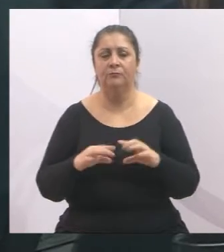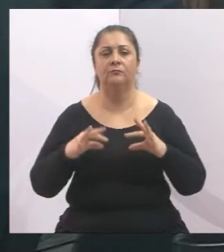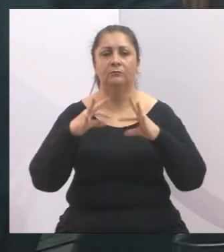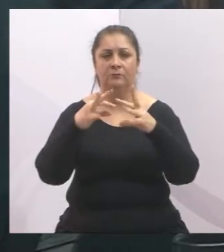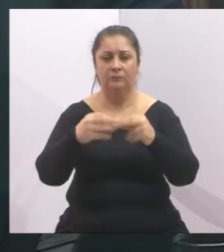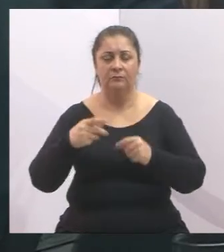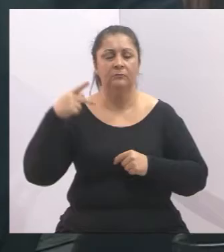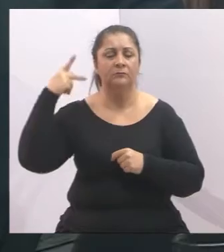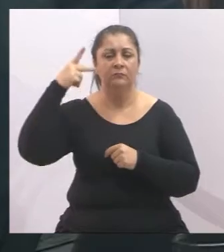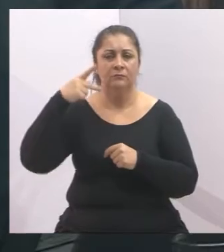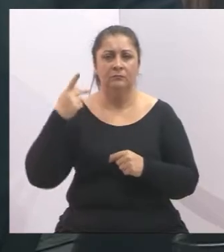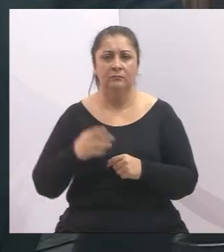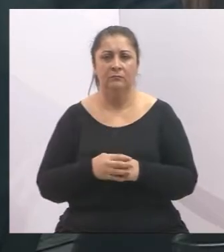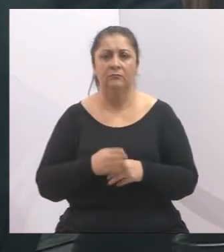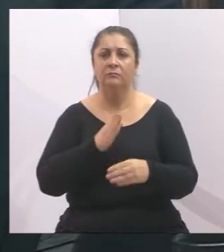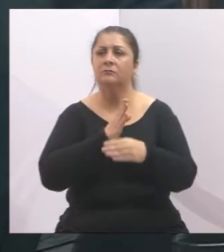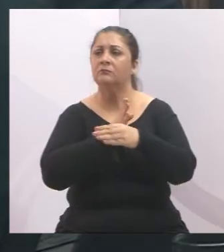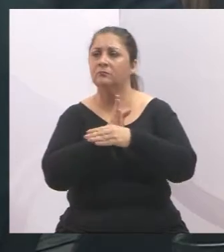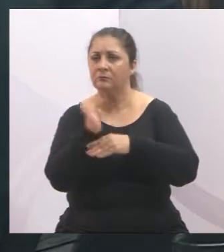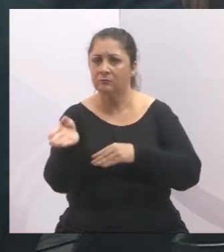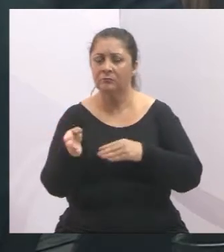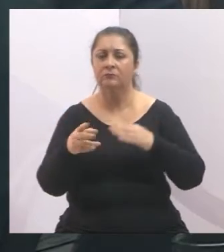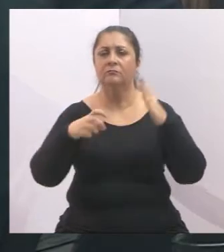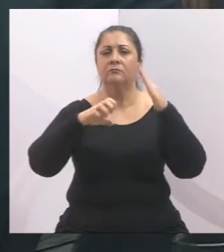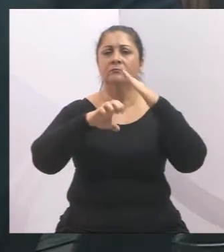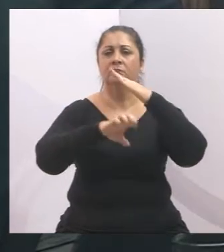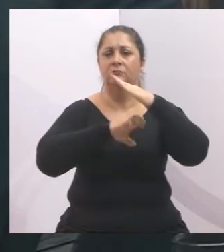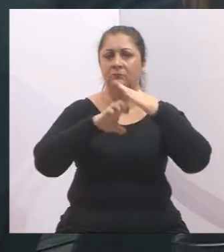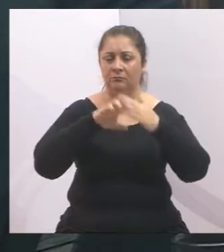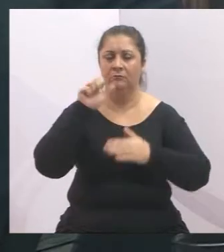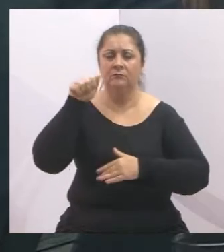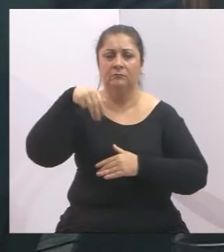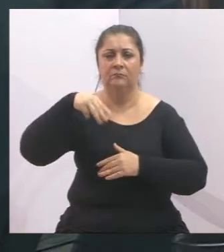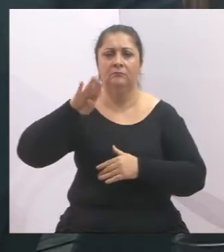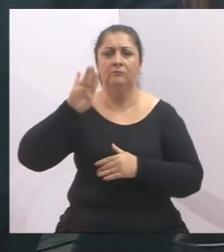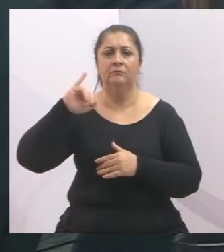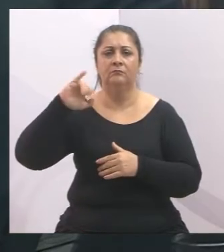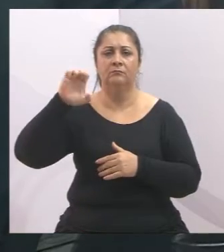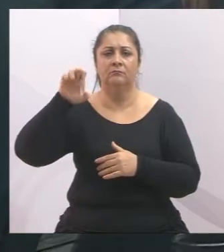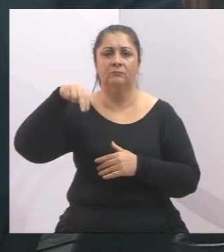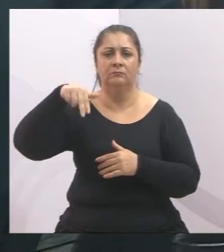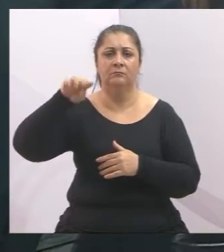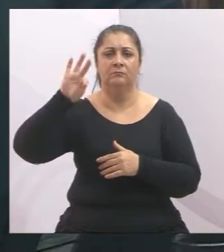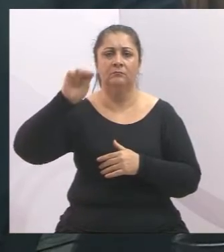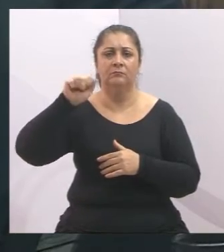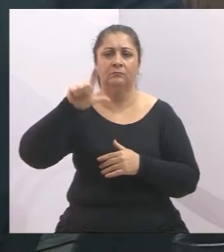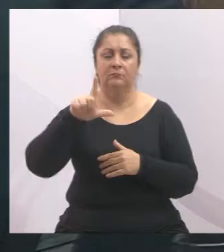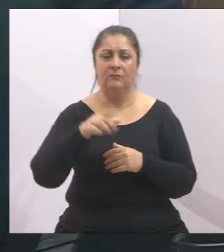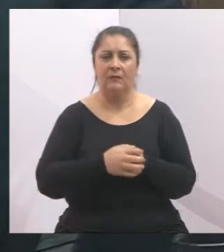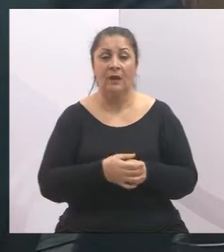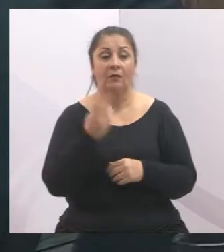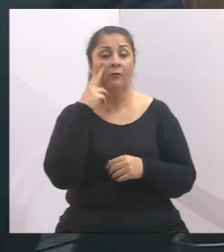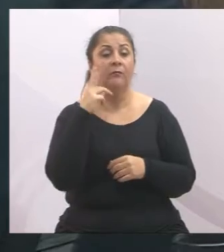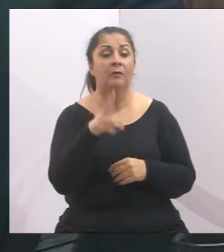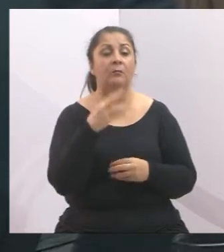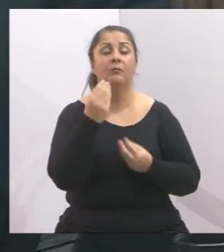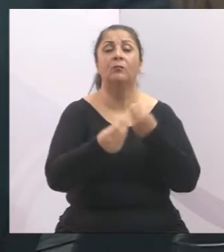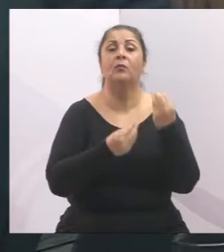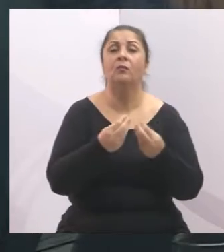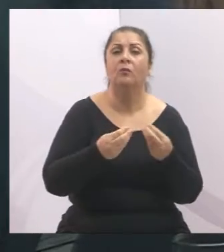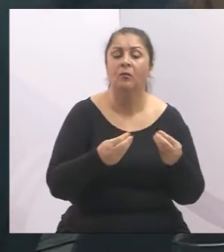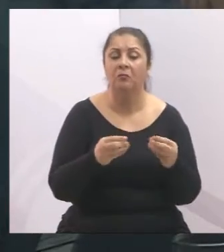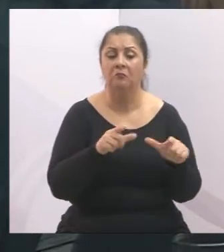vereadores que foram até a ambiental, fizemos visitas, apuramos em loco o funcionamento e as